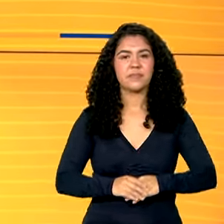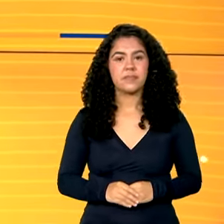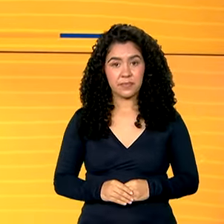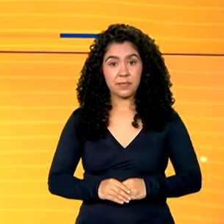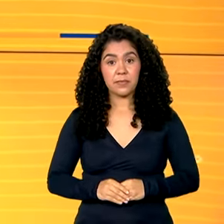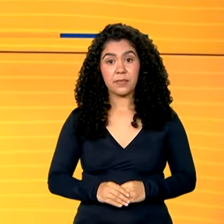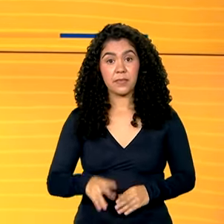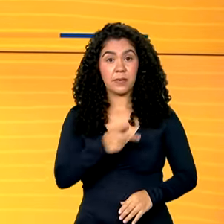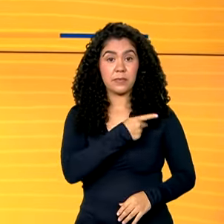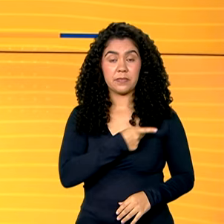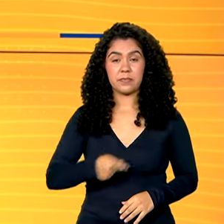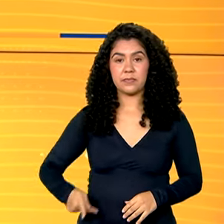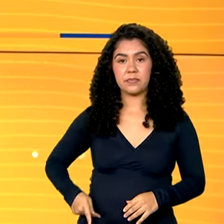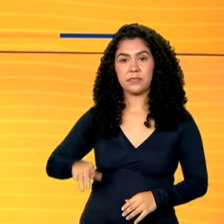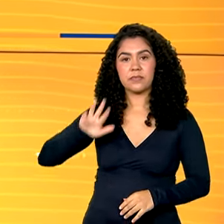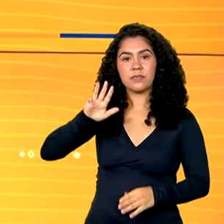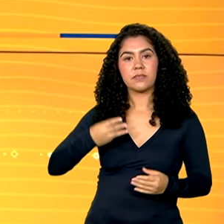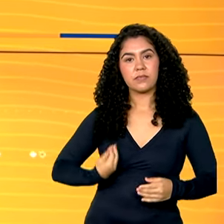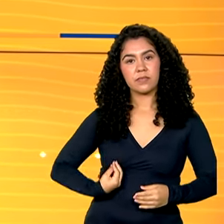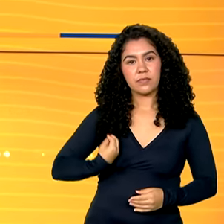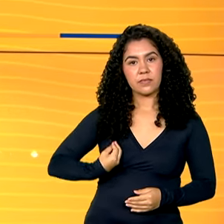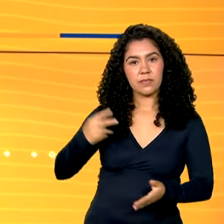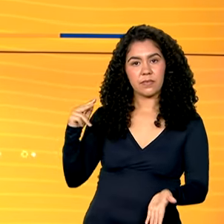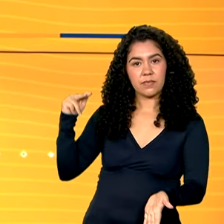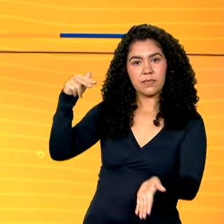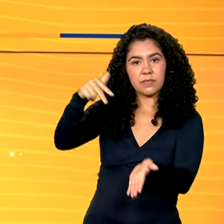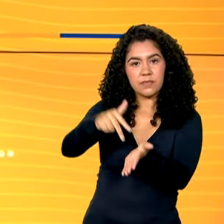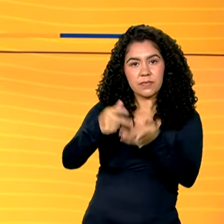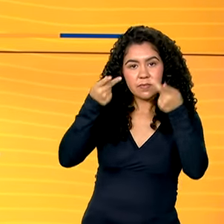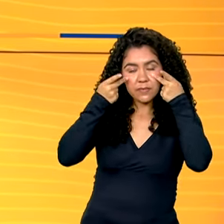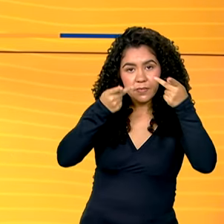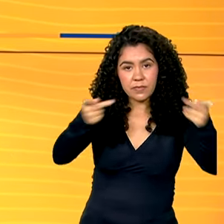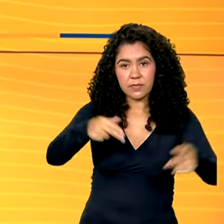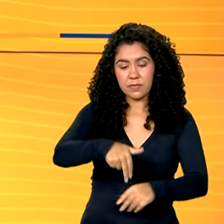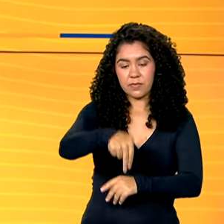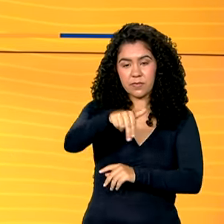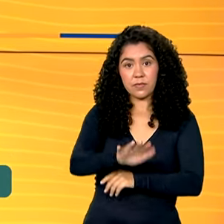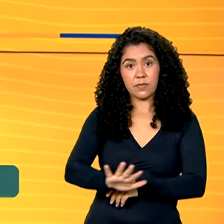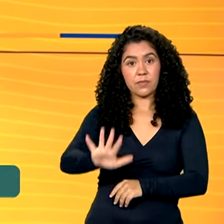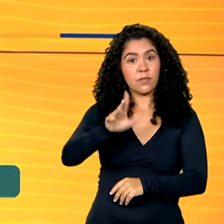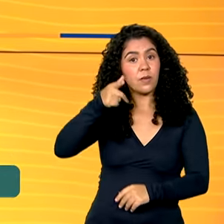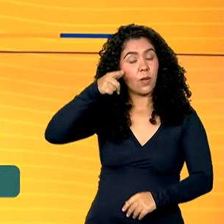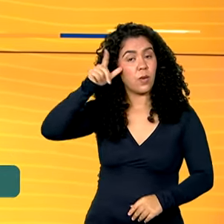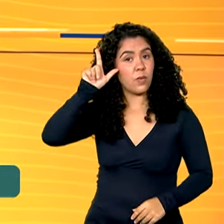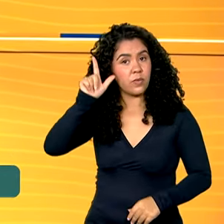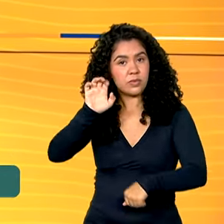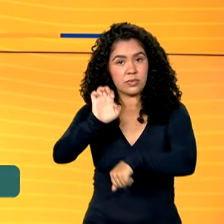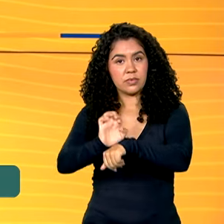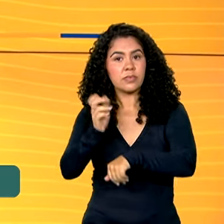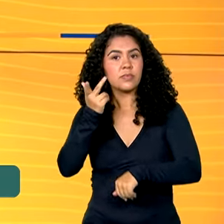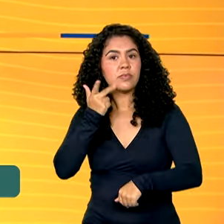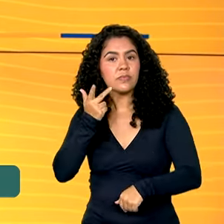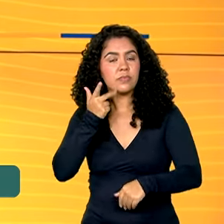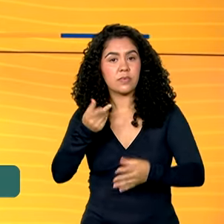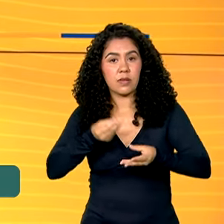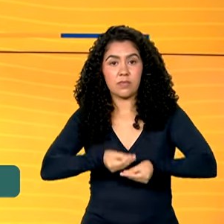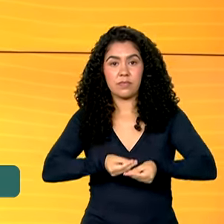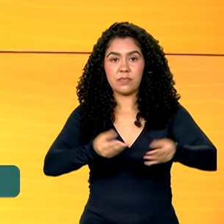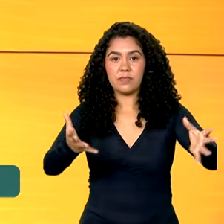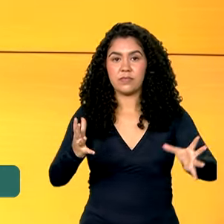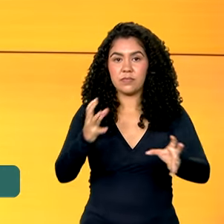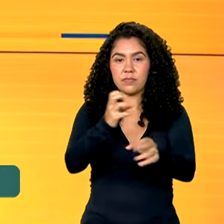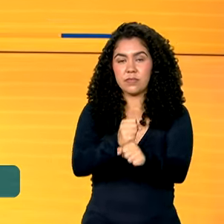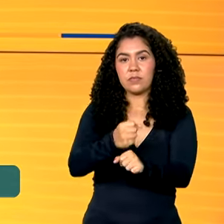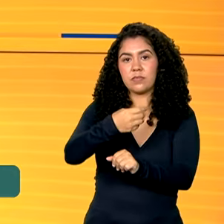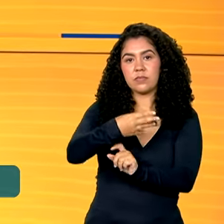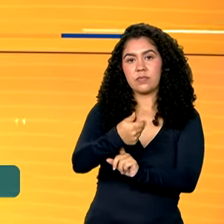O presidente Lula está em visita pelo Nordeste. Ontem no Ceará entregou 416 apartamentos do Minha Casa Minha